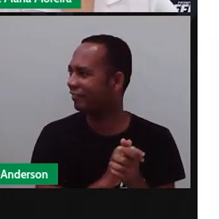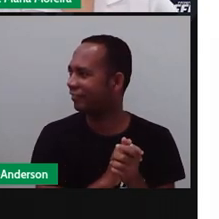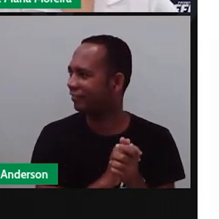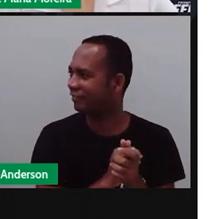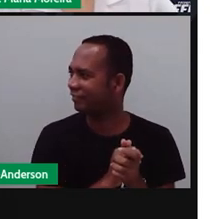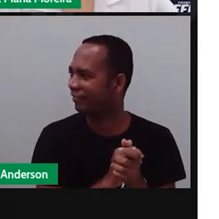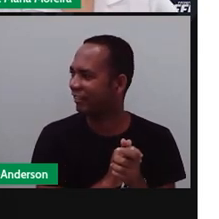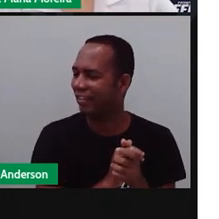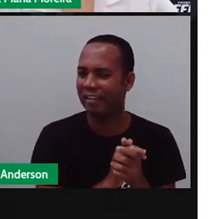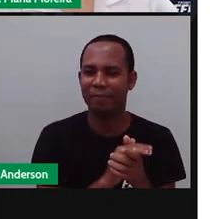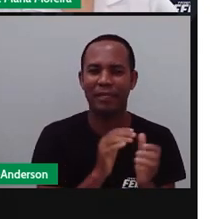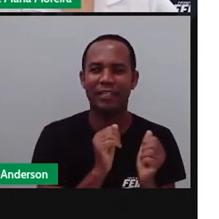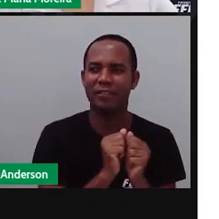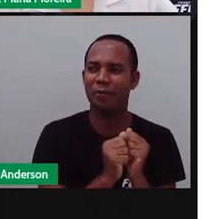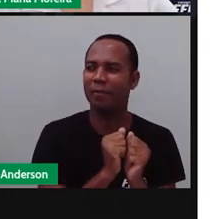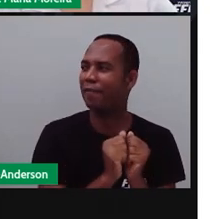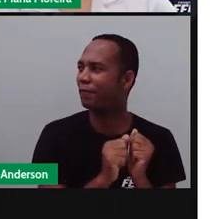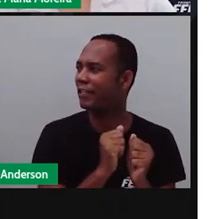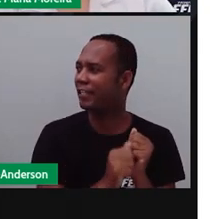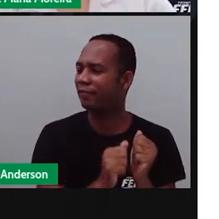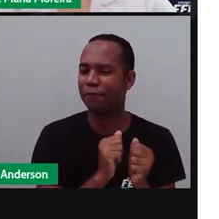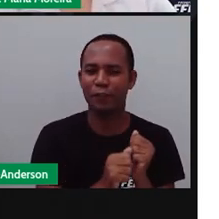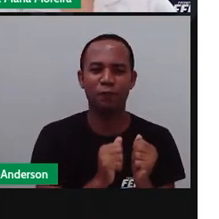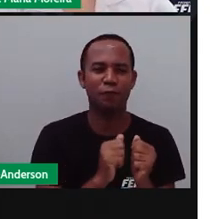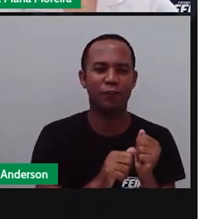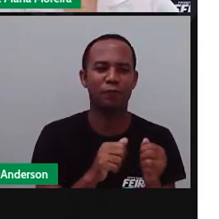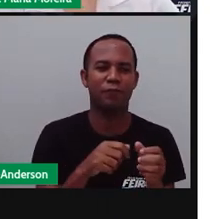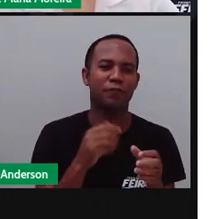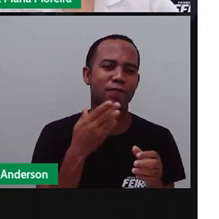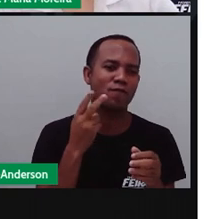É, a da casa do meu dia também era bem azeda. Laira Cê, inclusive.